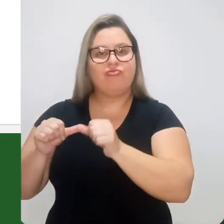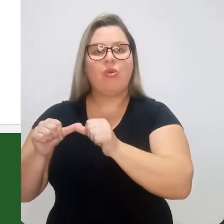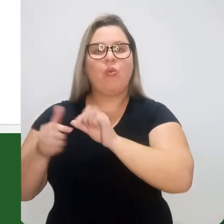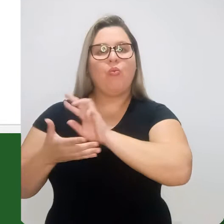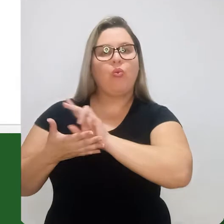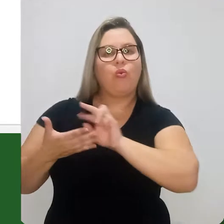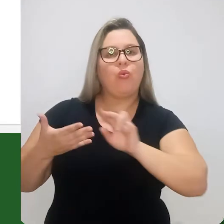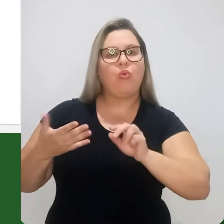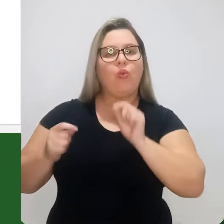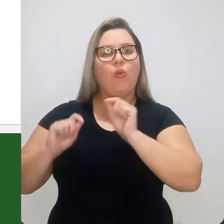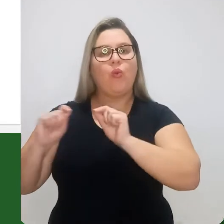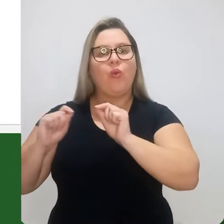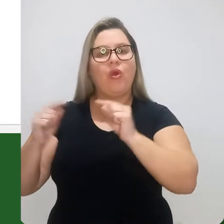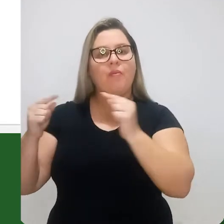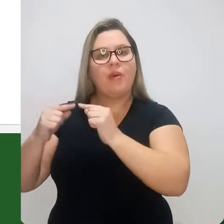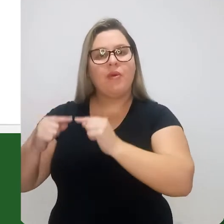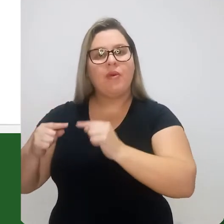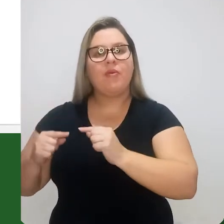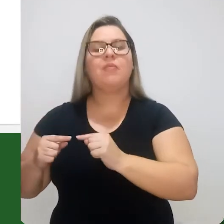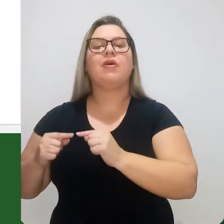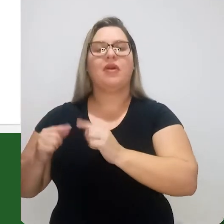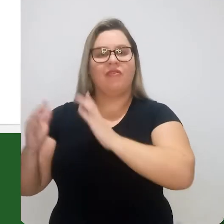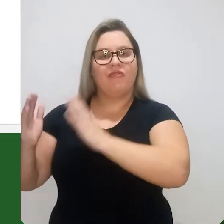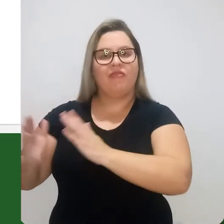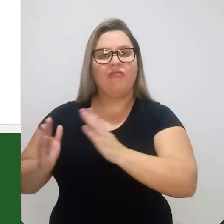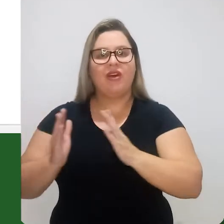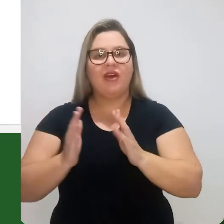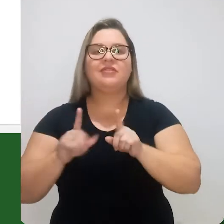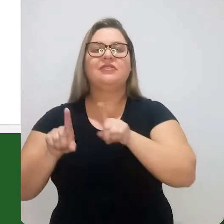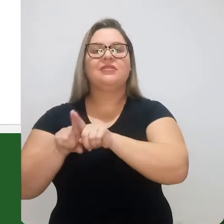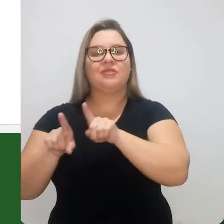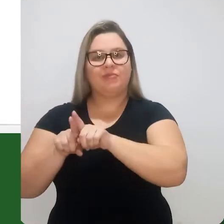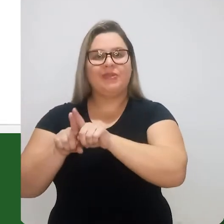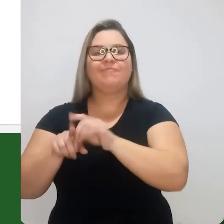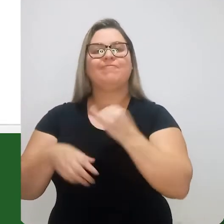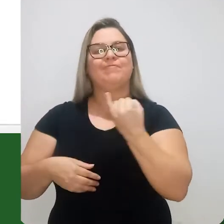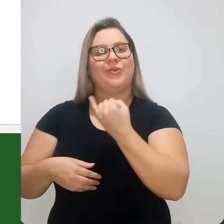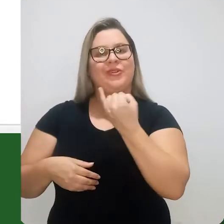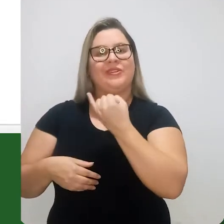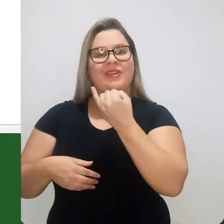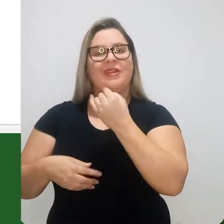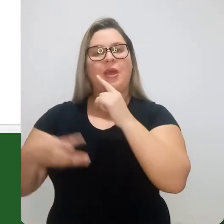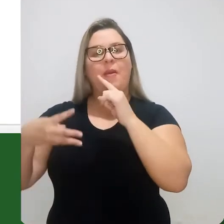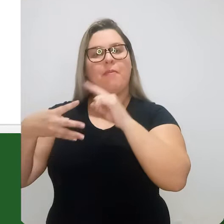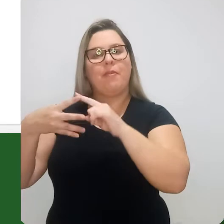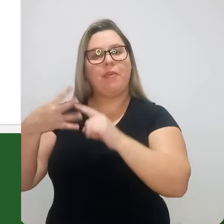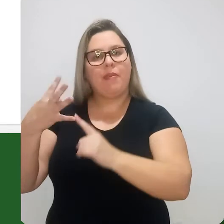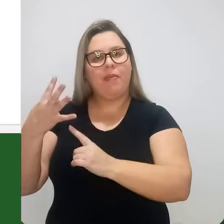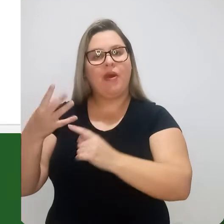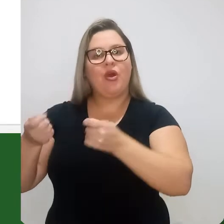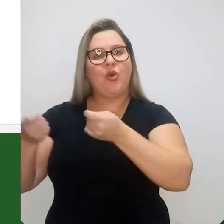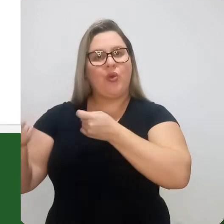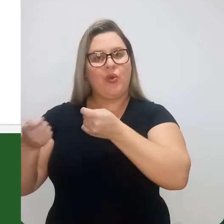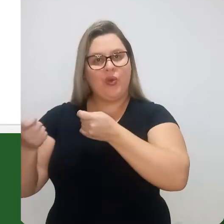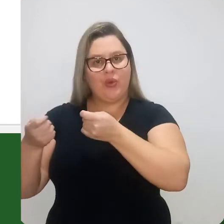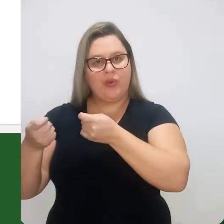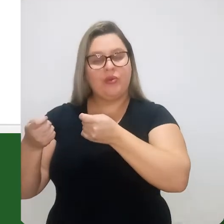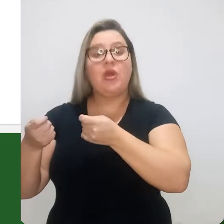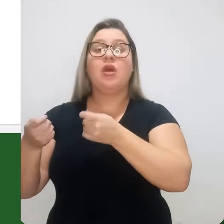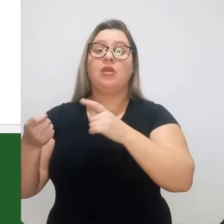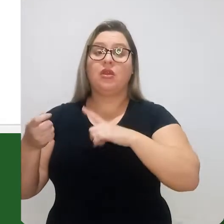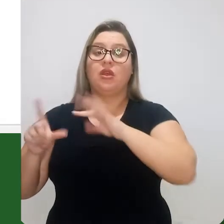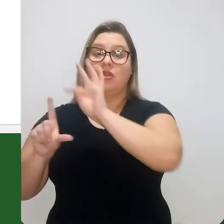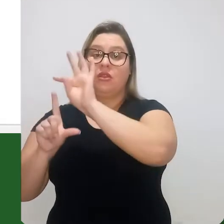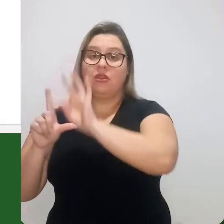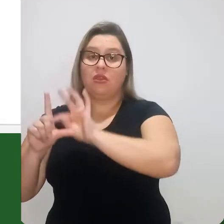diagrama de fase, quais são as variáveis, além das fases, obviamente, mas tem as variáveis que são importantes, as variáveis de controle. Então,